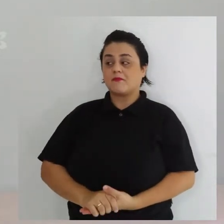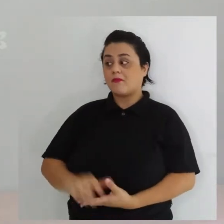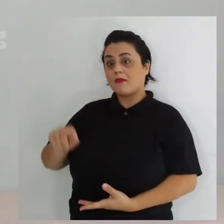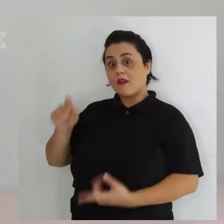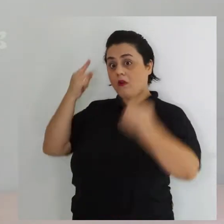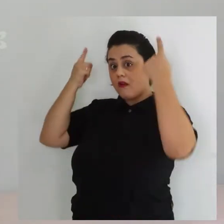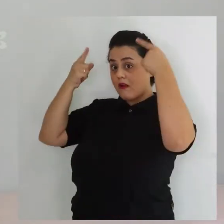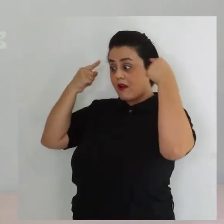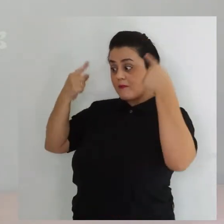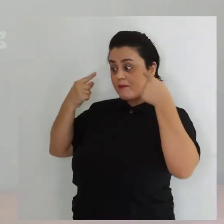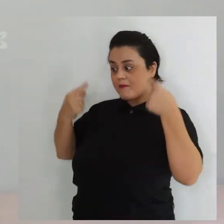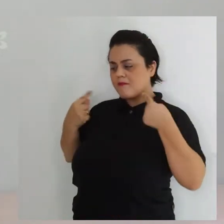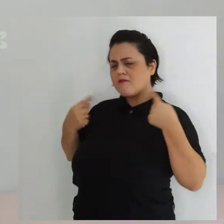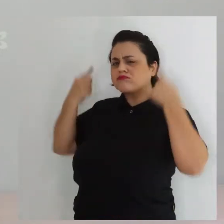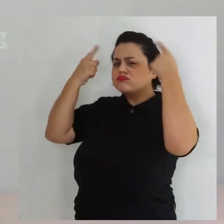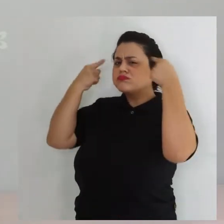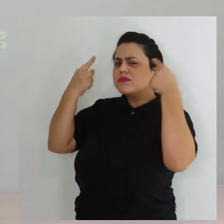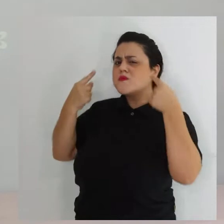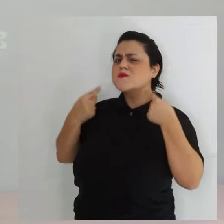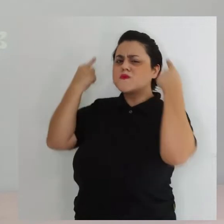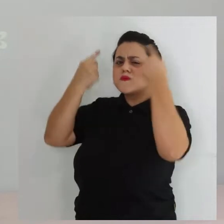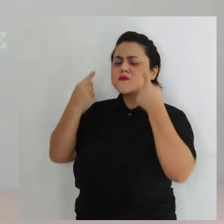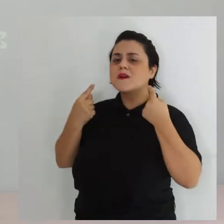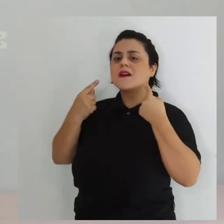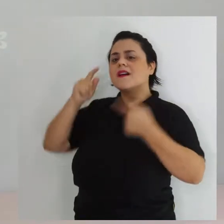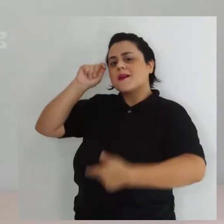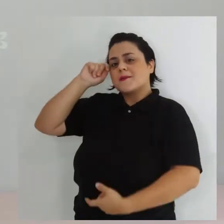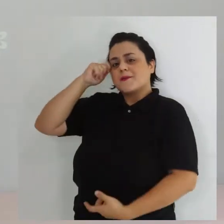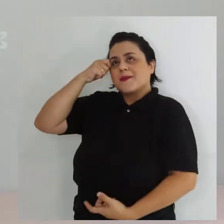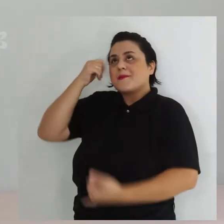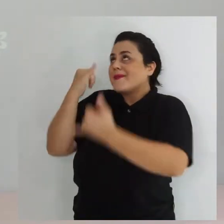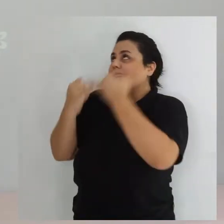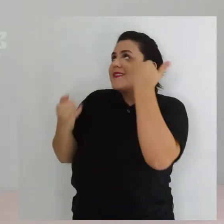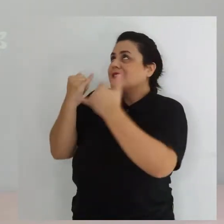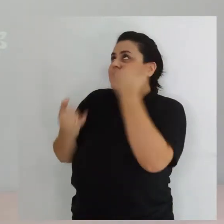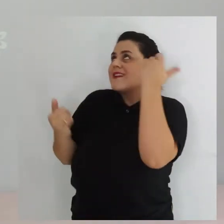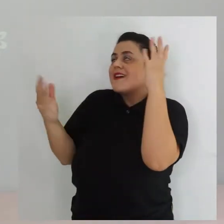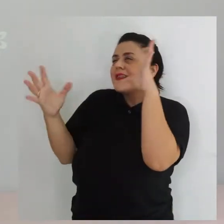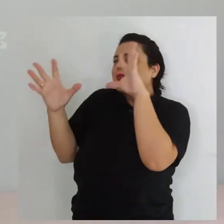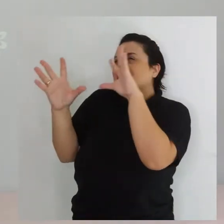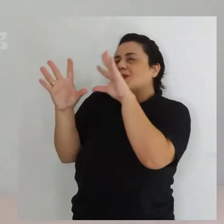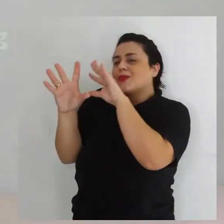Os cabelos eram enroladinhos e bem negros, feitos com fiapos à noite.